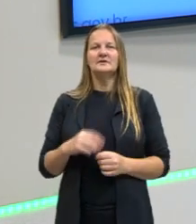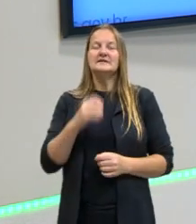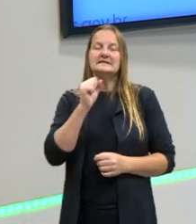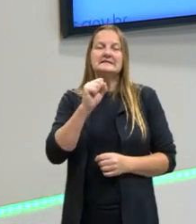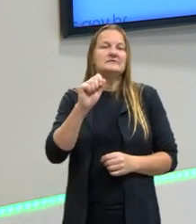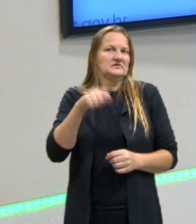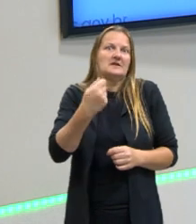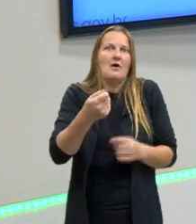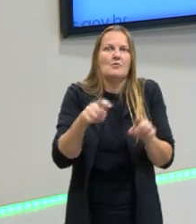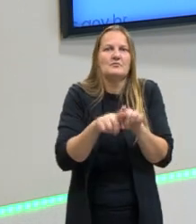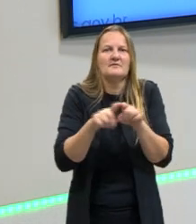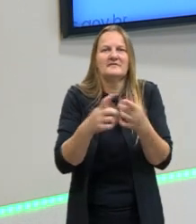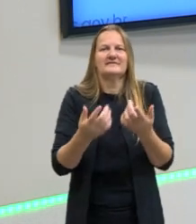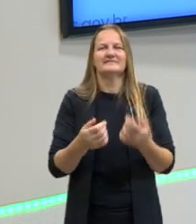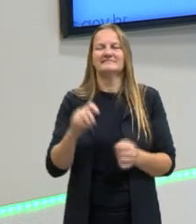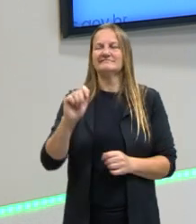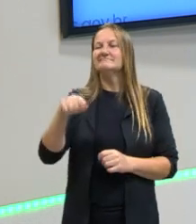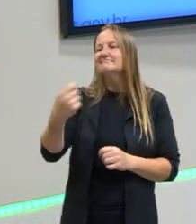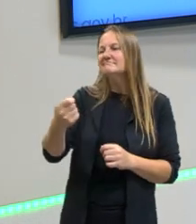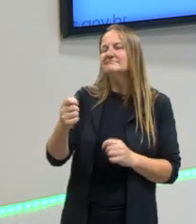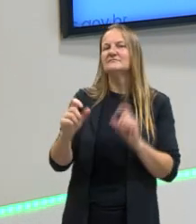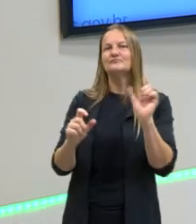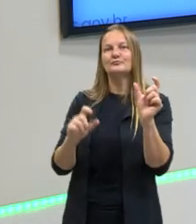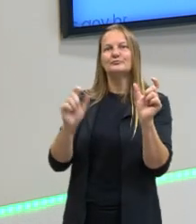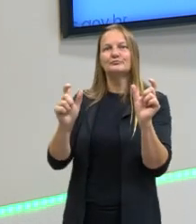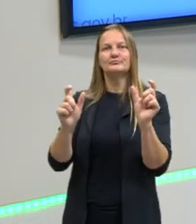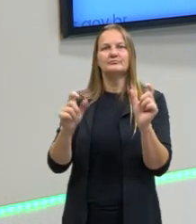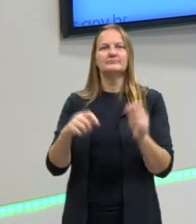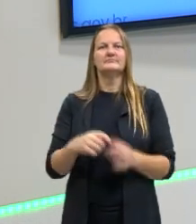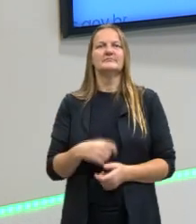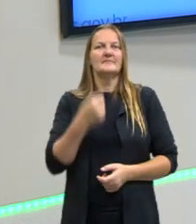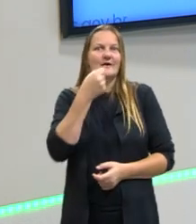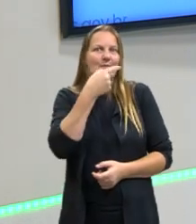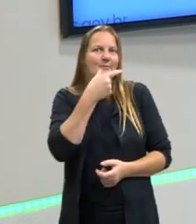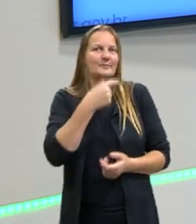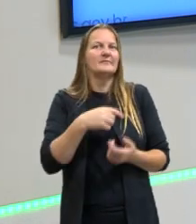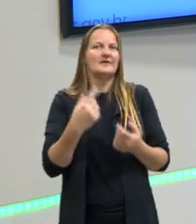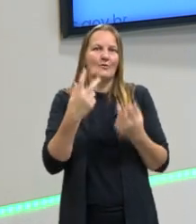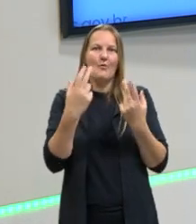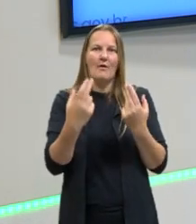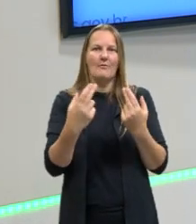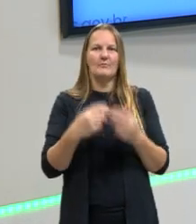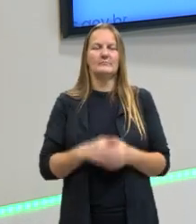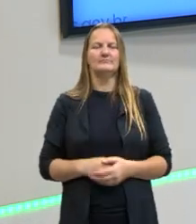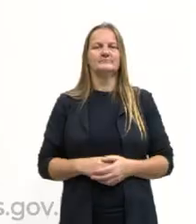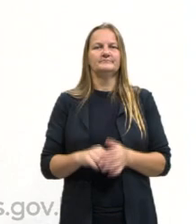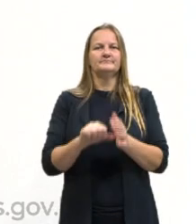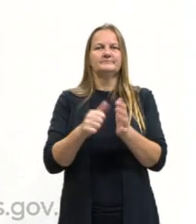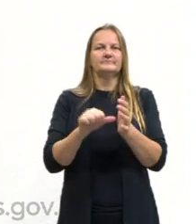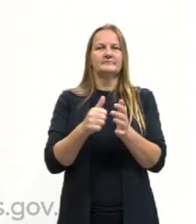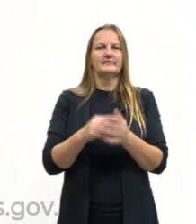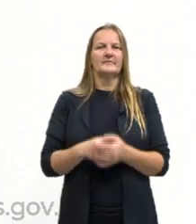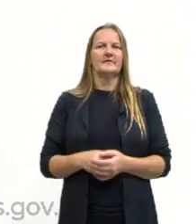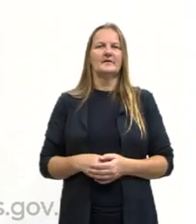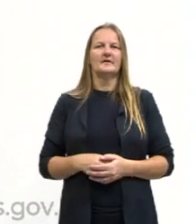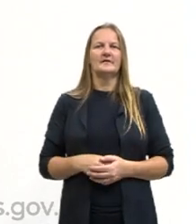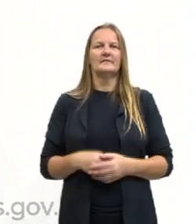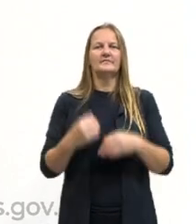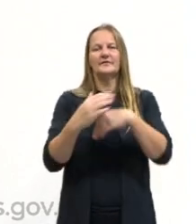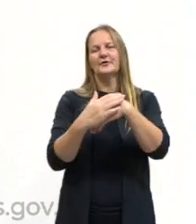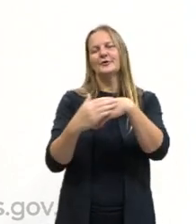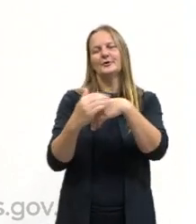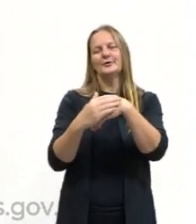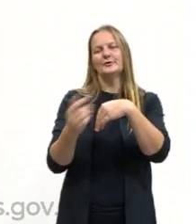fala algo pode parecer irônico, mesmo que, de primeira mão, a fala por si só, o